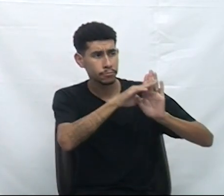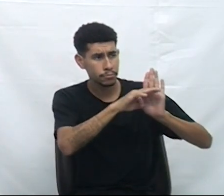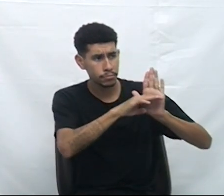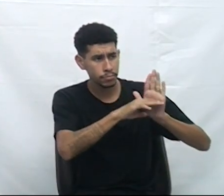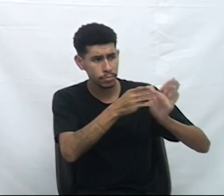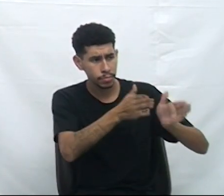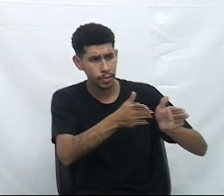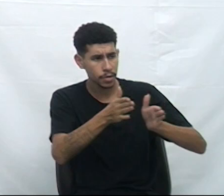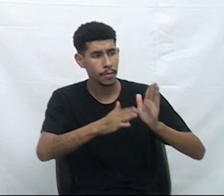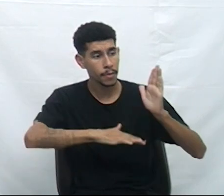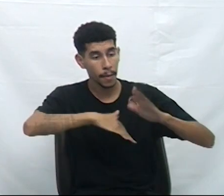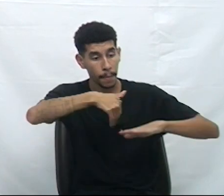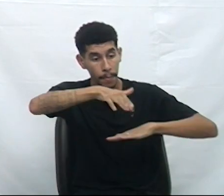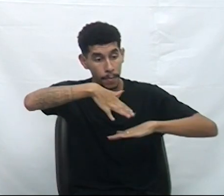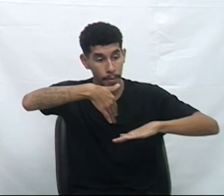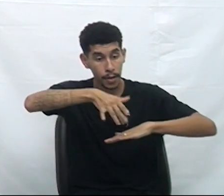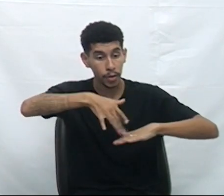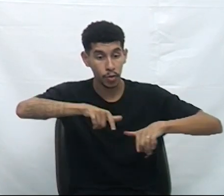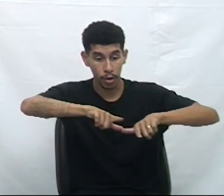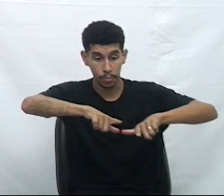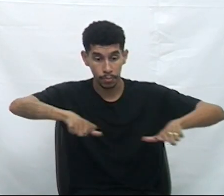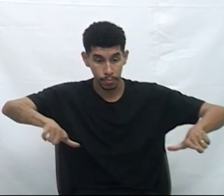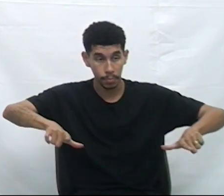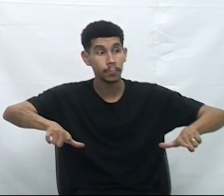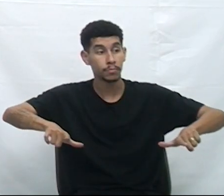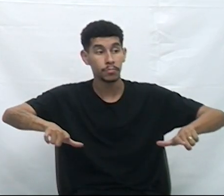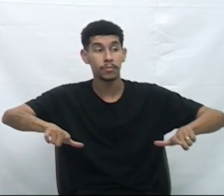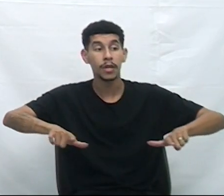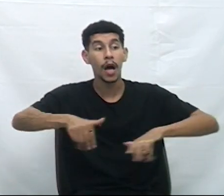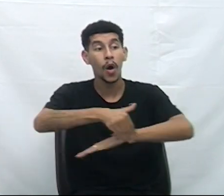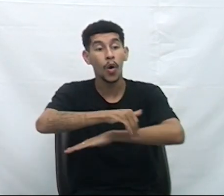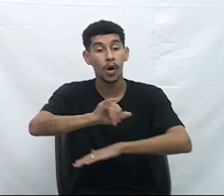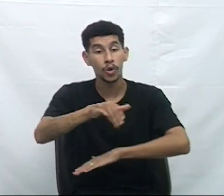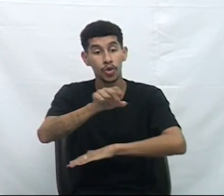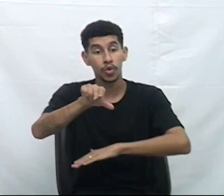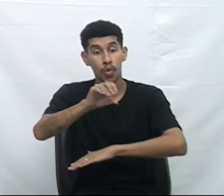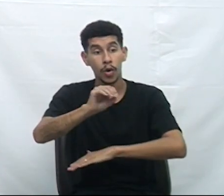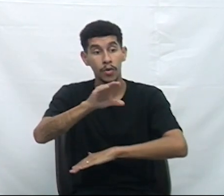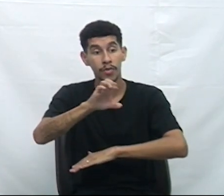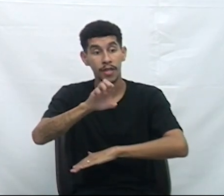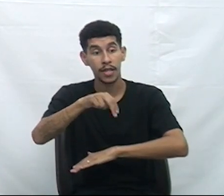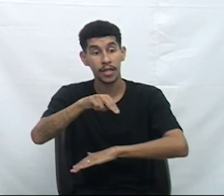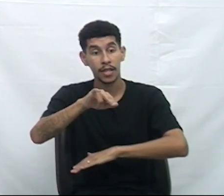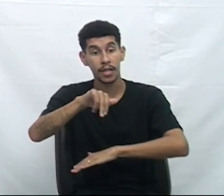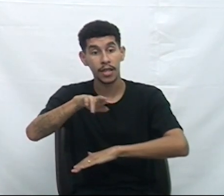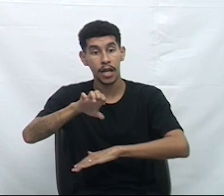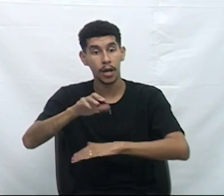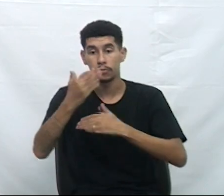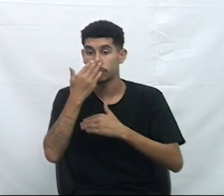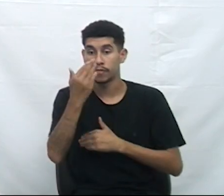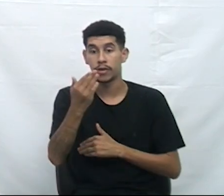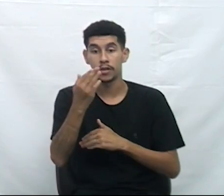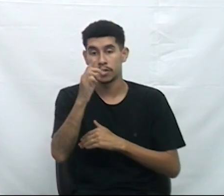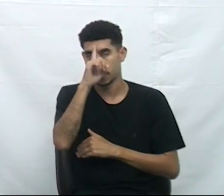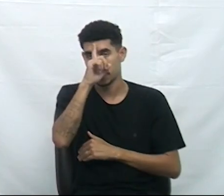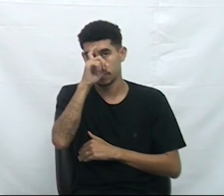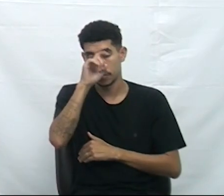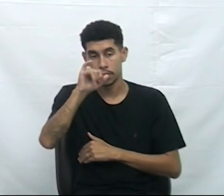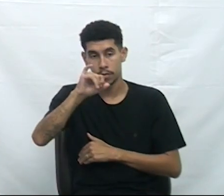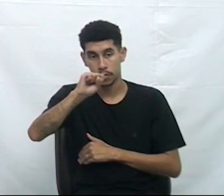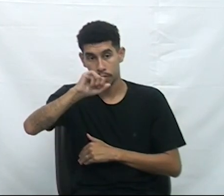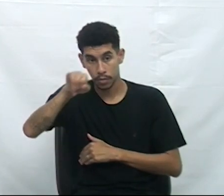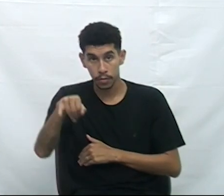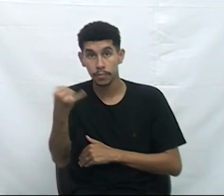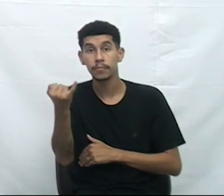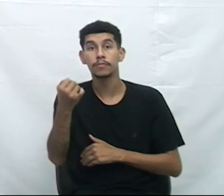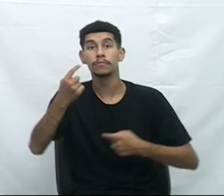para a pintura da sinalização horizontal na Rua João Sequinel, em frente ao Hospital São José. O requerimento está